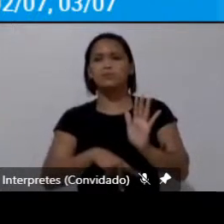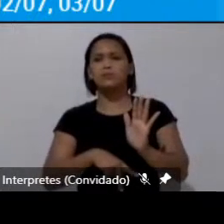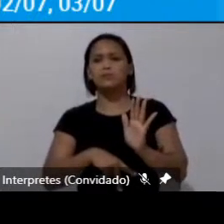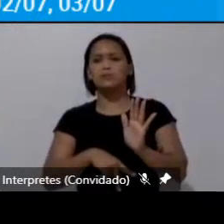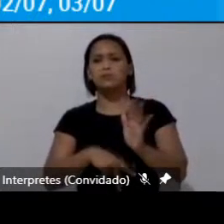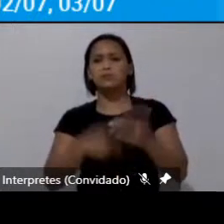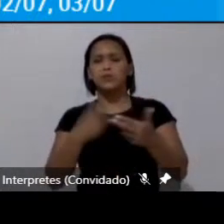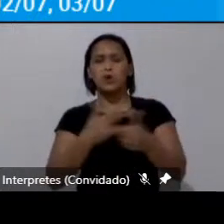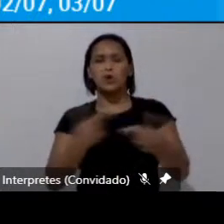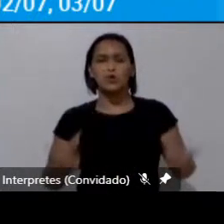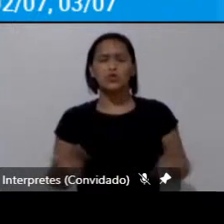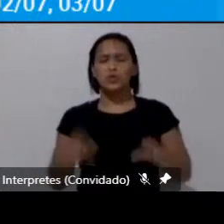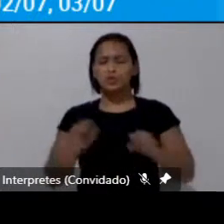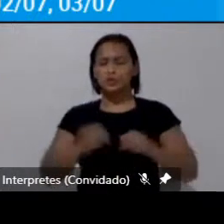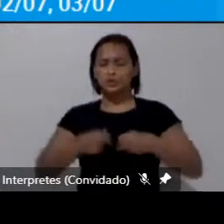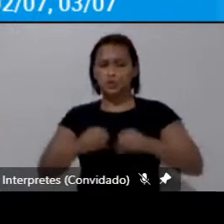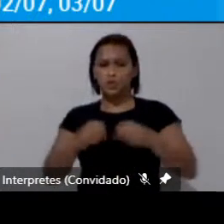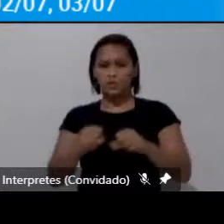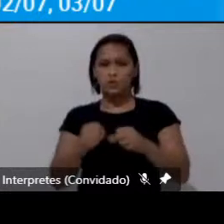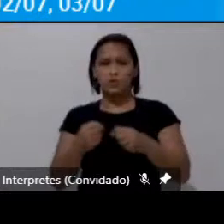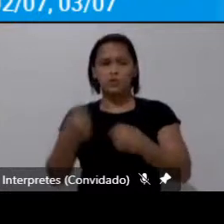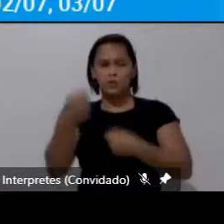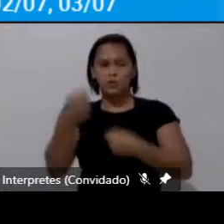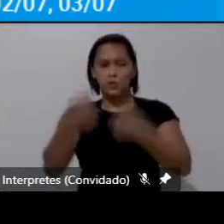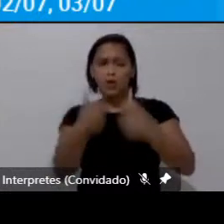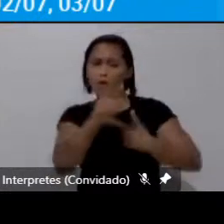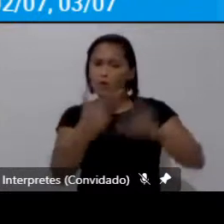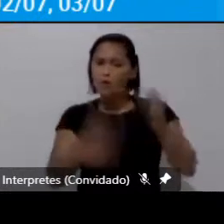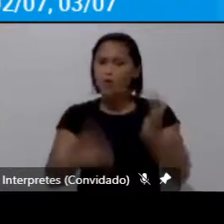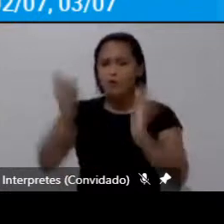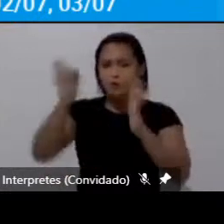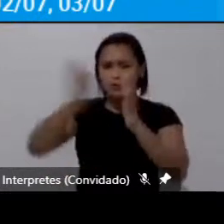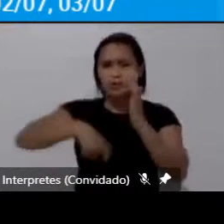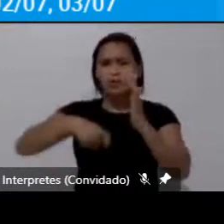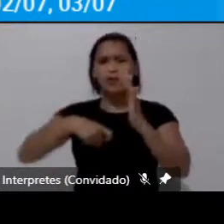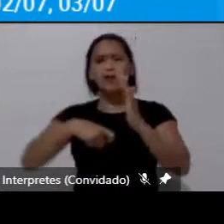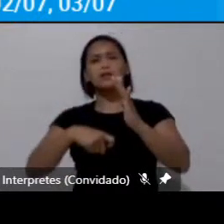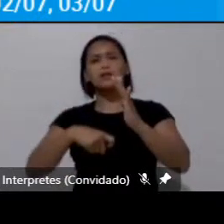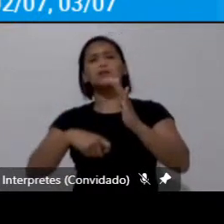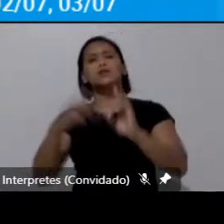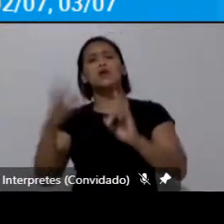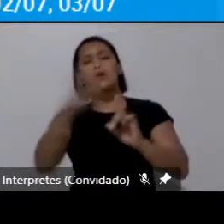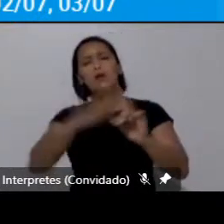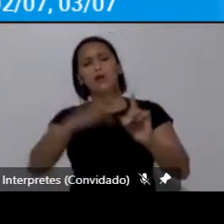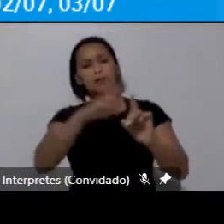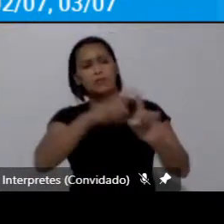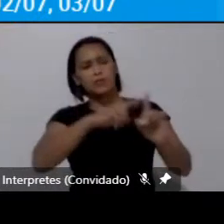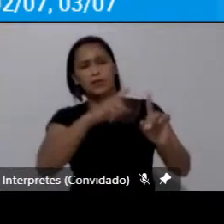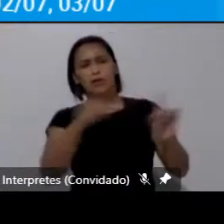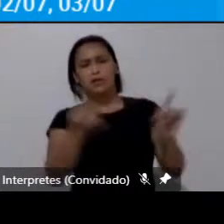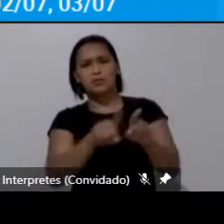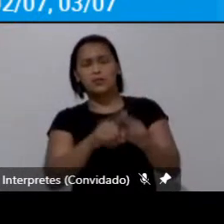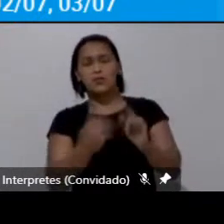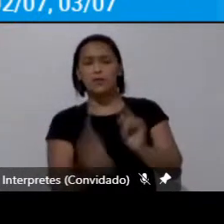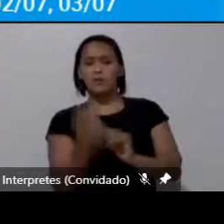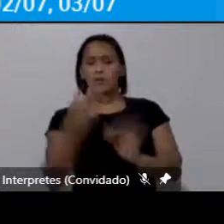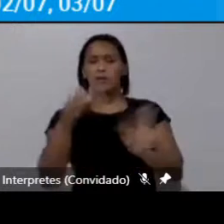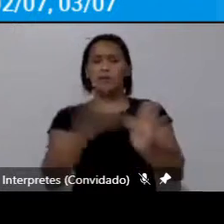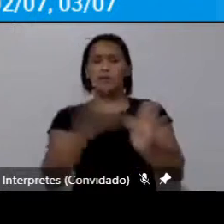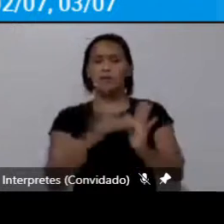uso de automóvel de uma outras tarifações outras referências uma vez que